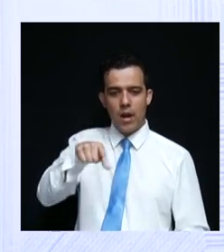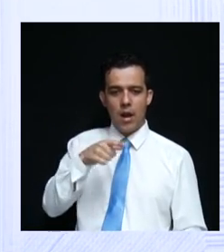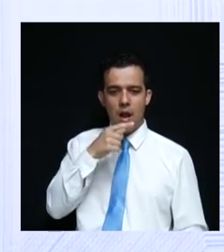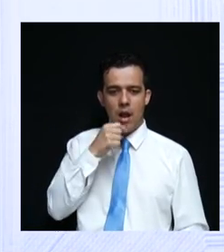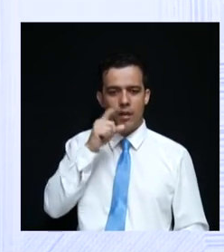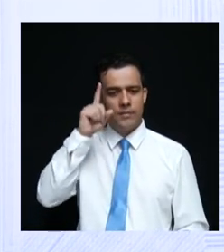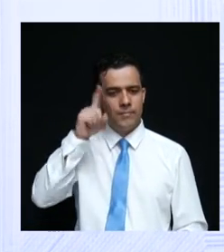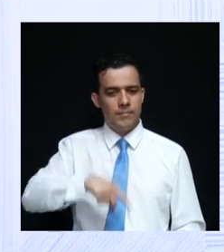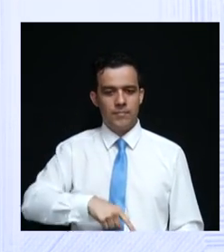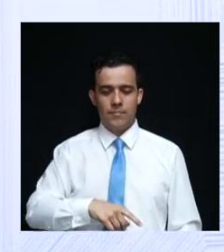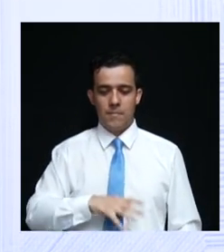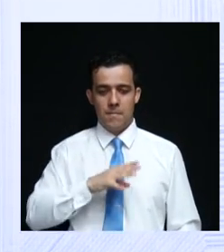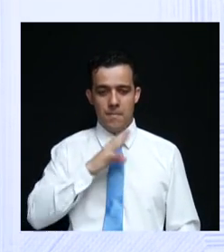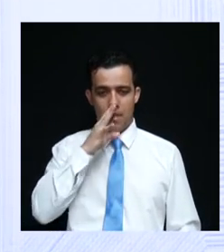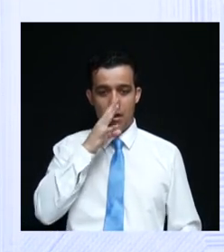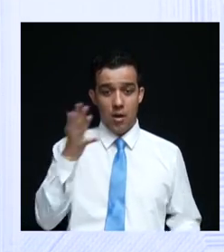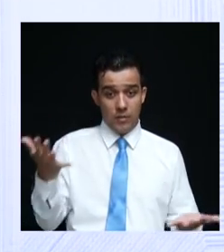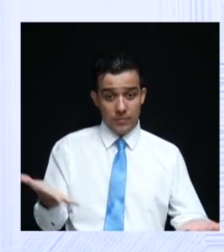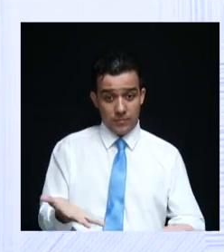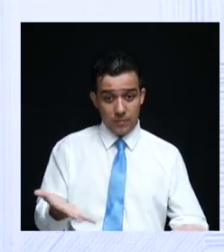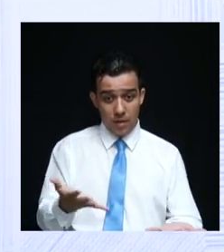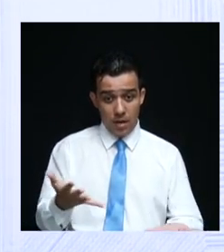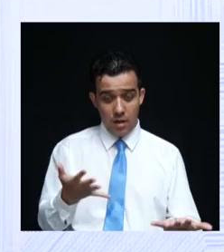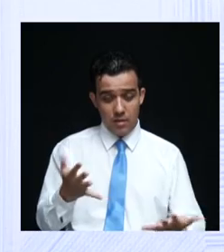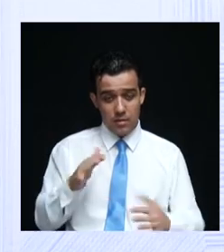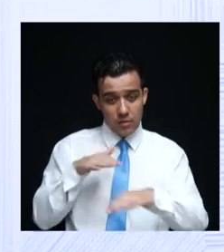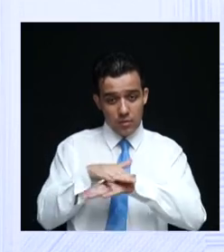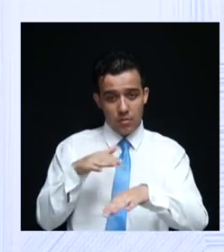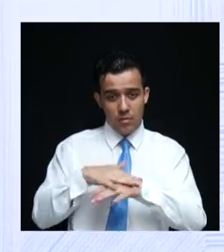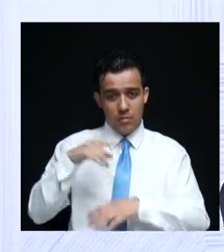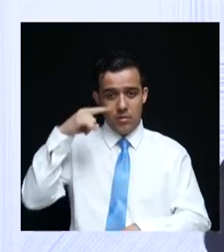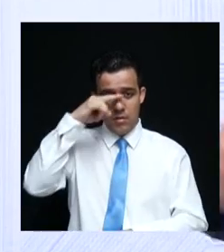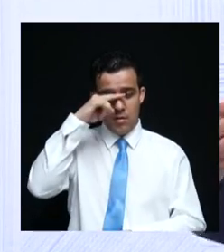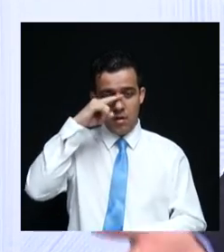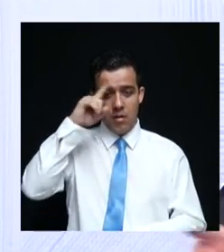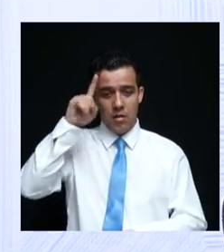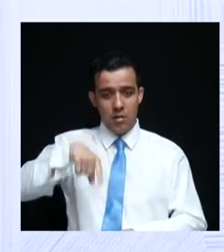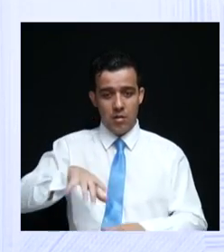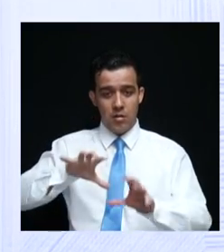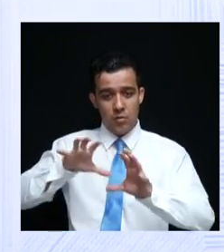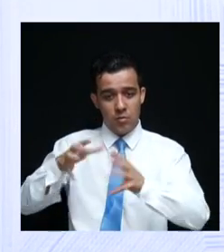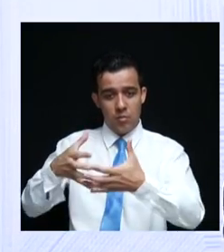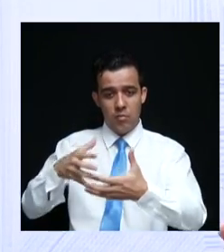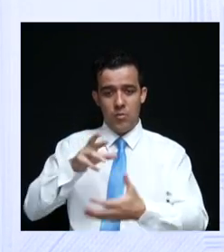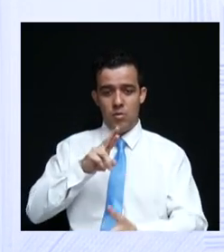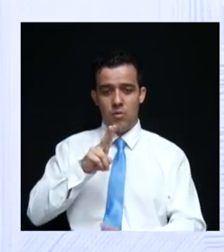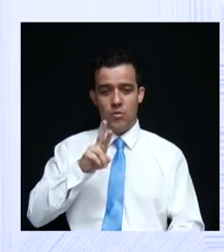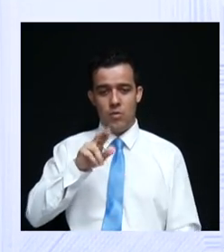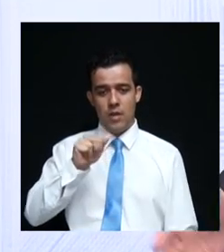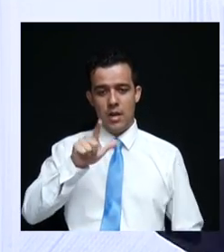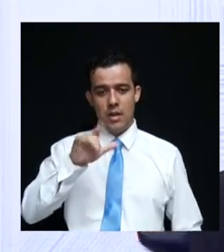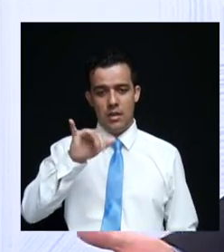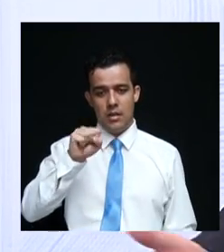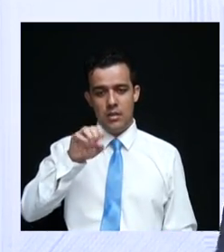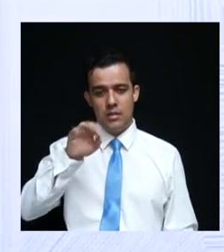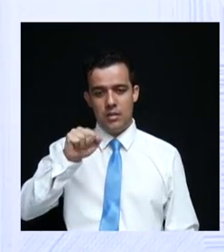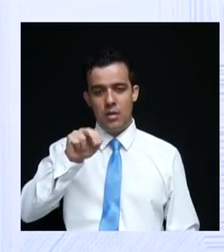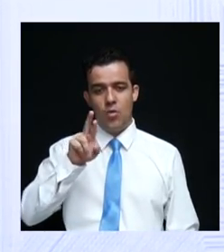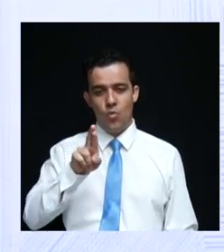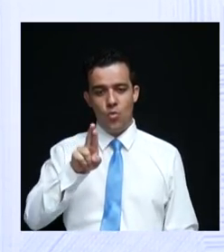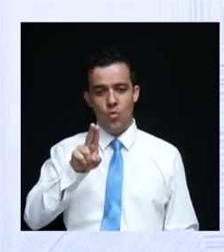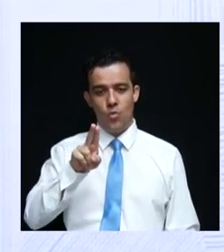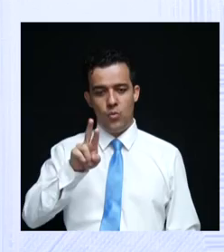hipocrisia que, essa noite, Ronaldo Caiado, da bancada ruralista, da UDR, do trabalho